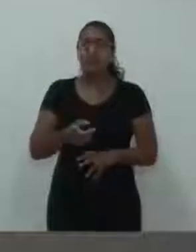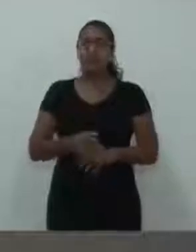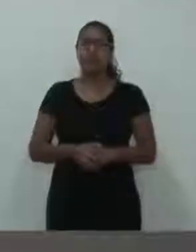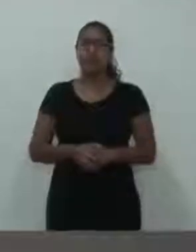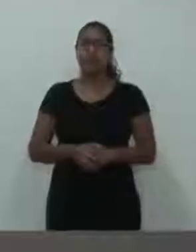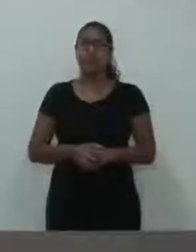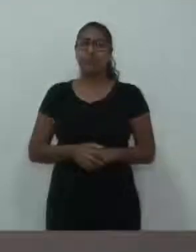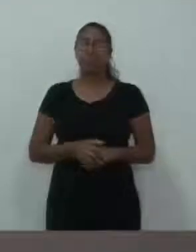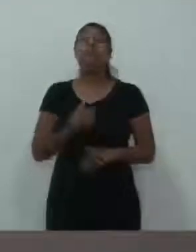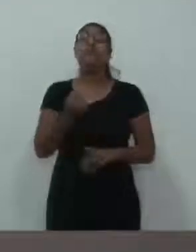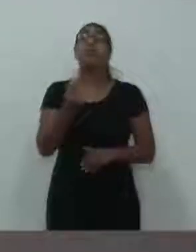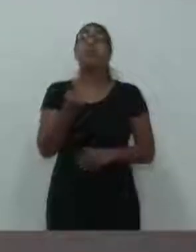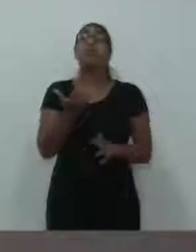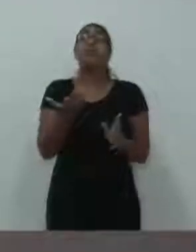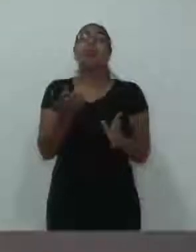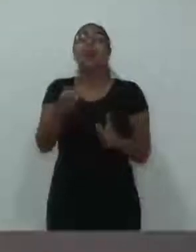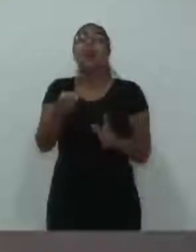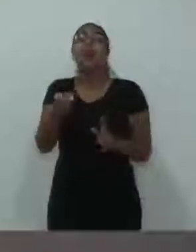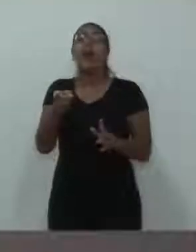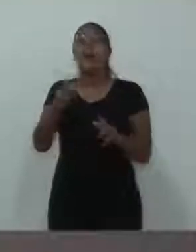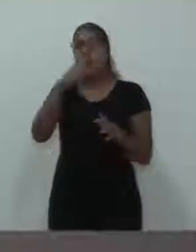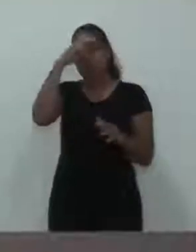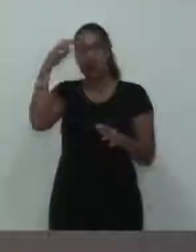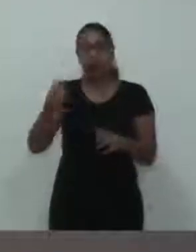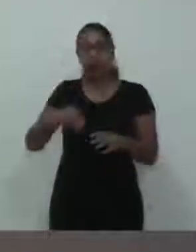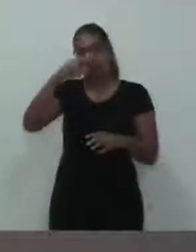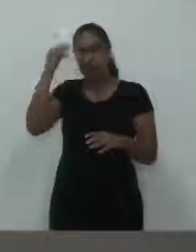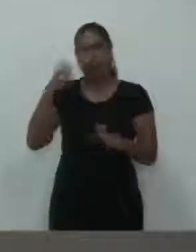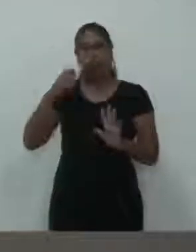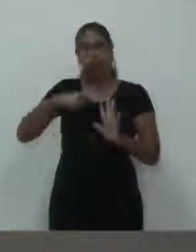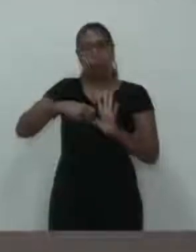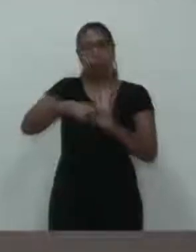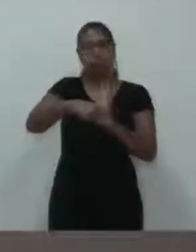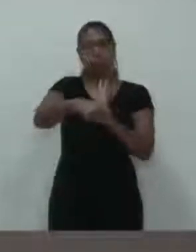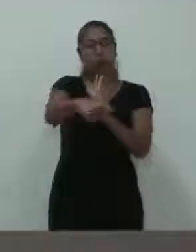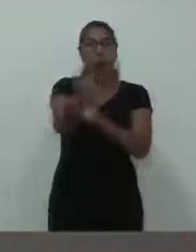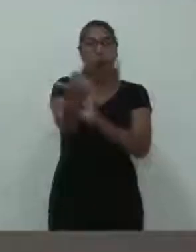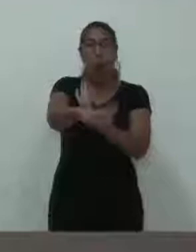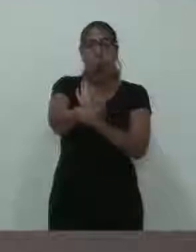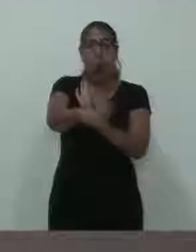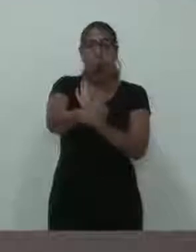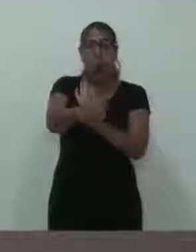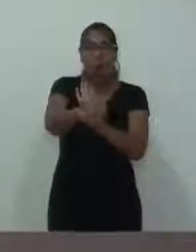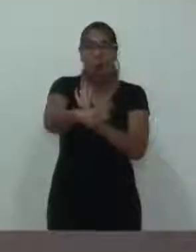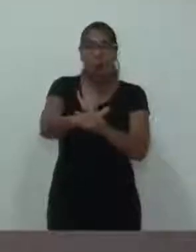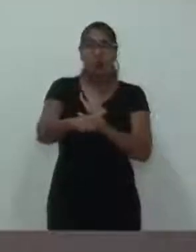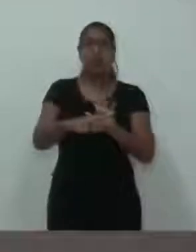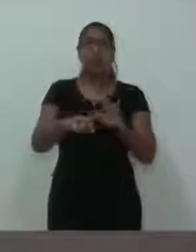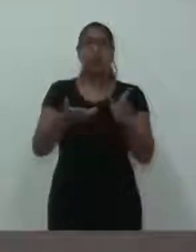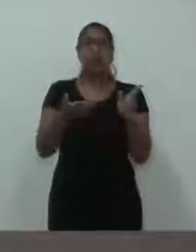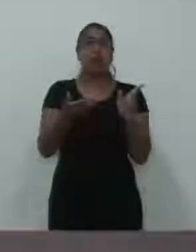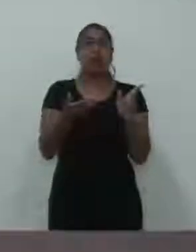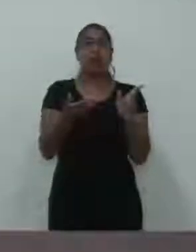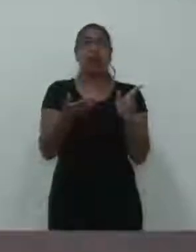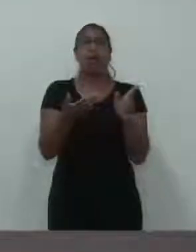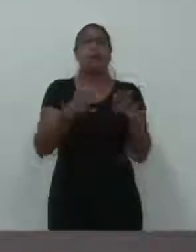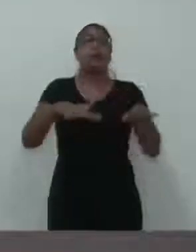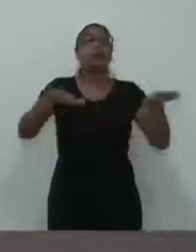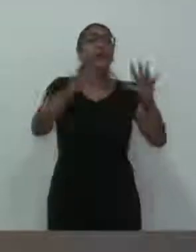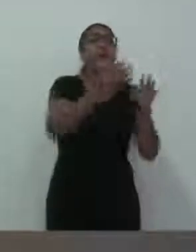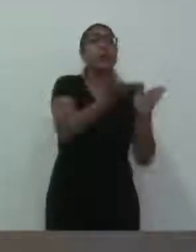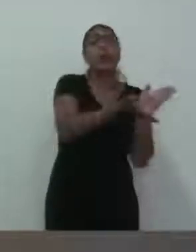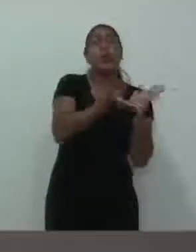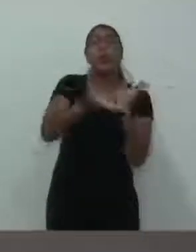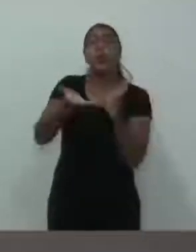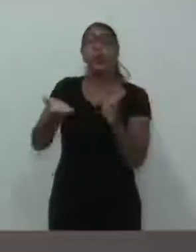Quanto precisa o cidadão trabalhar onze meses e ficar com um mês de salário para poder cuidar da população? Então tem